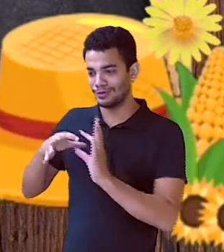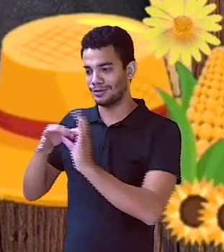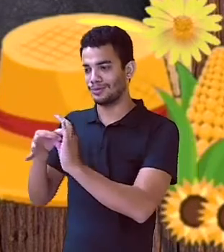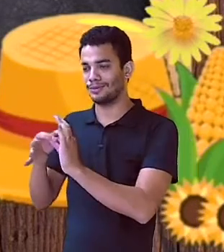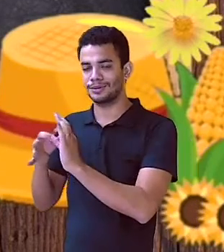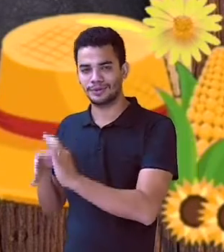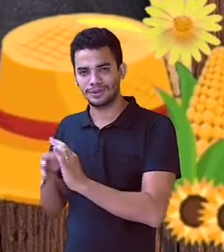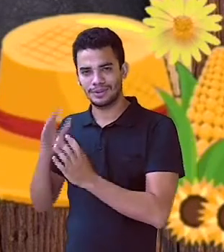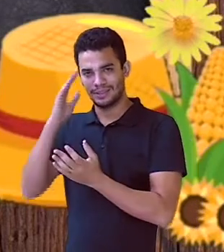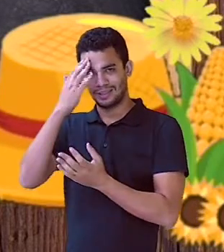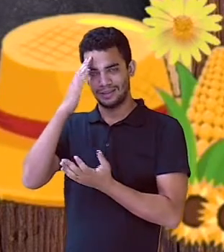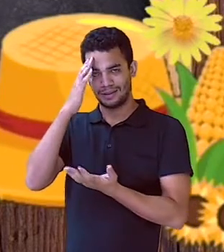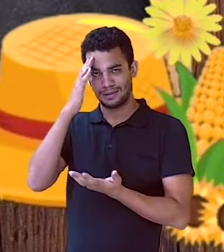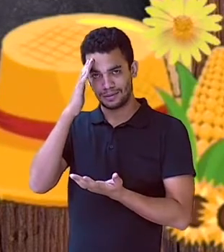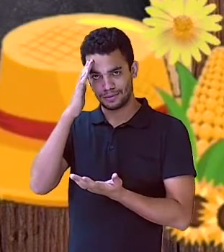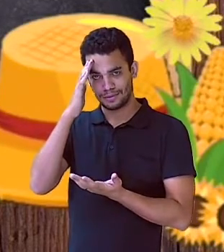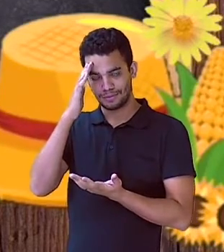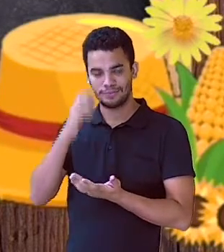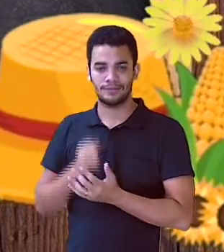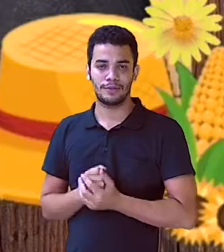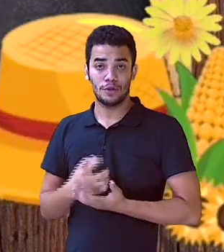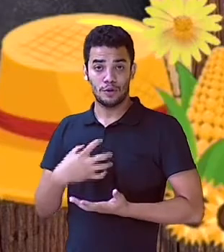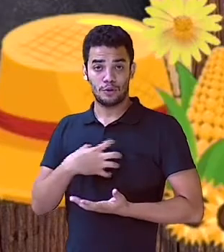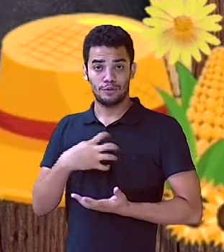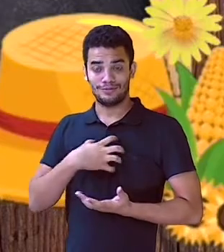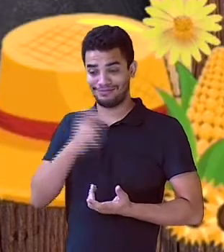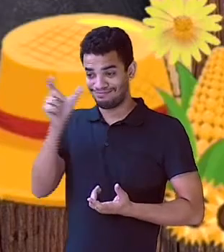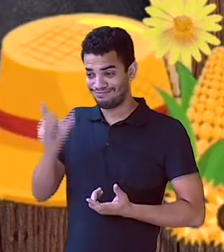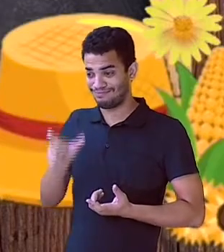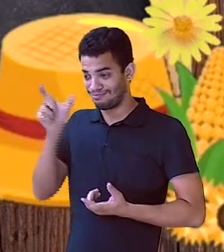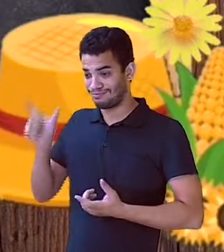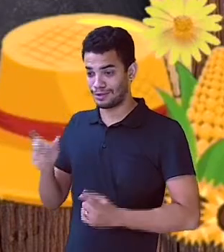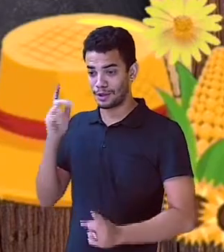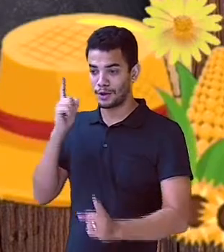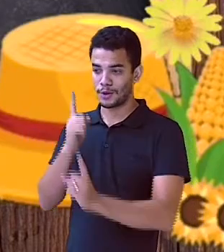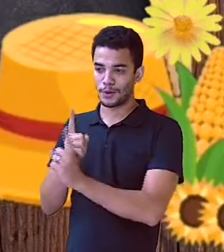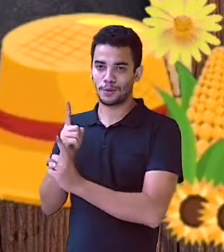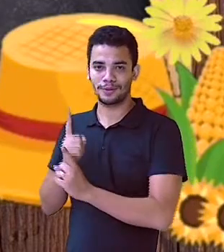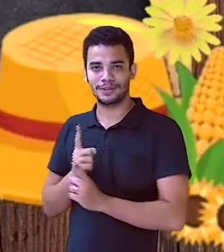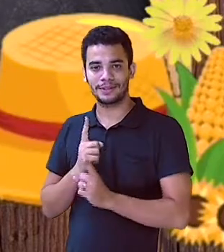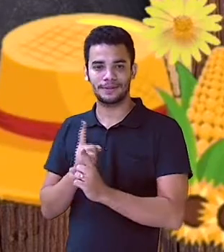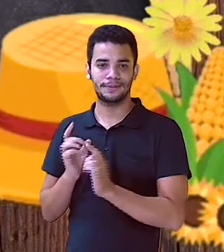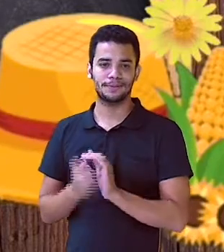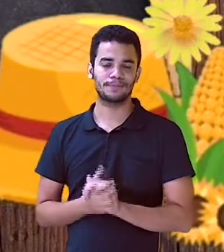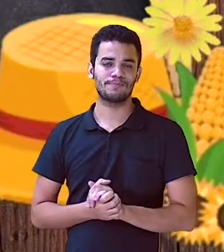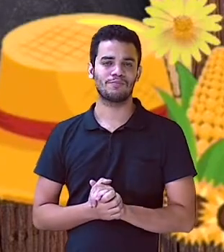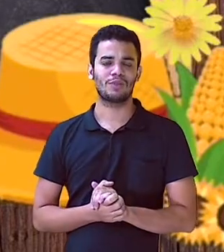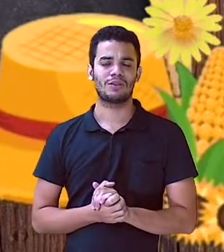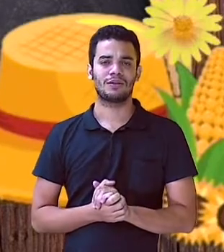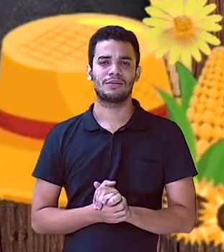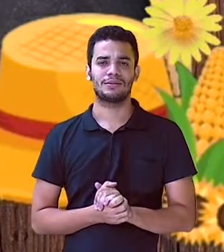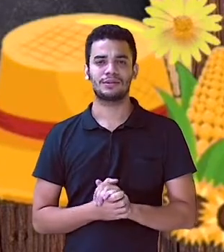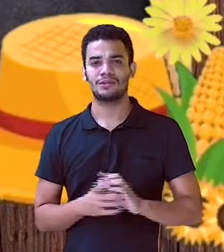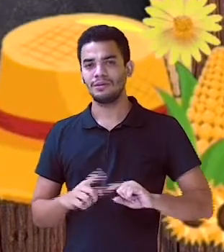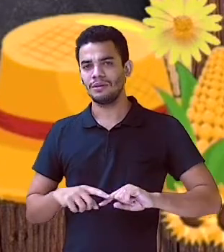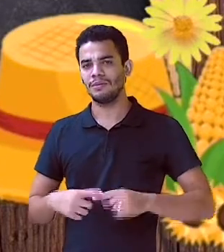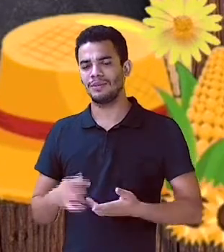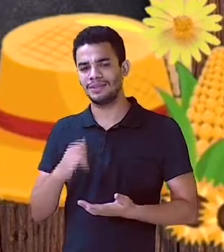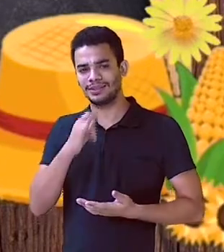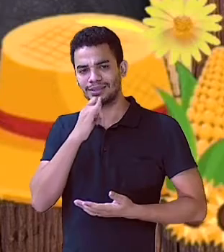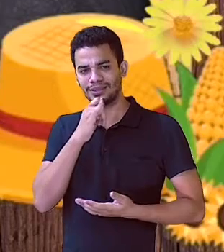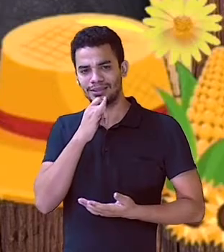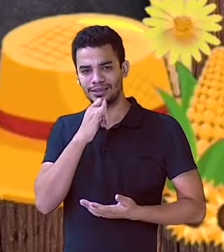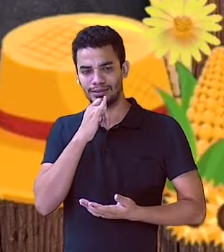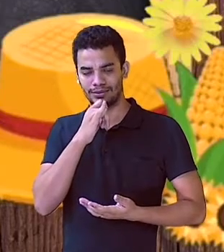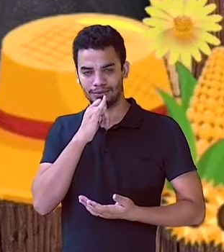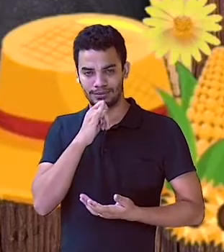correu para chegar à festa. Encontrei o meu sujeito. Agora, quando se trata de sujeito, nós